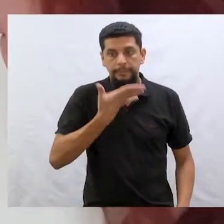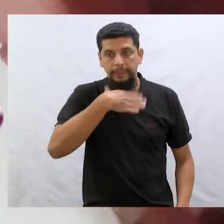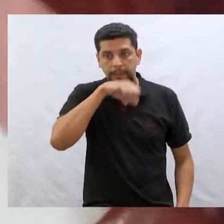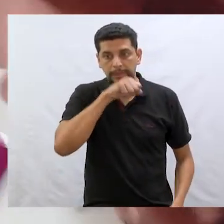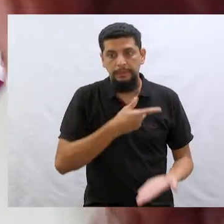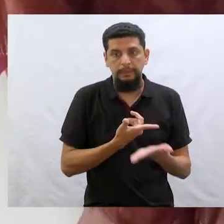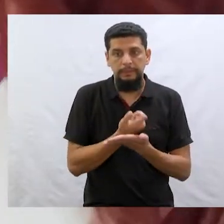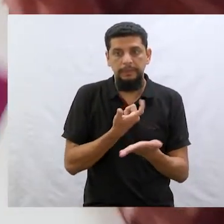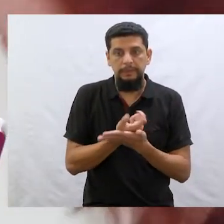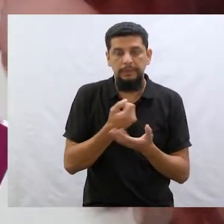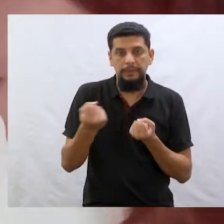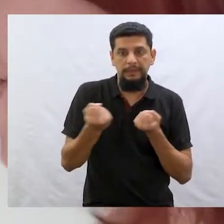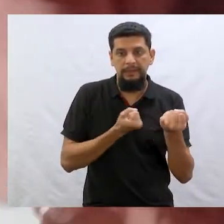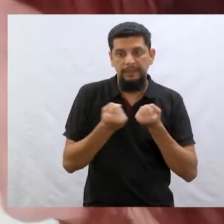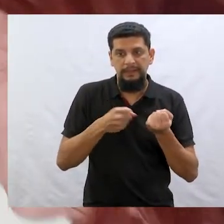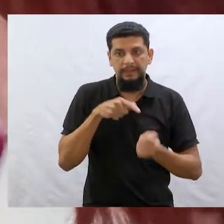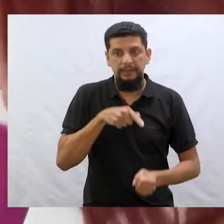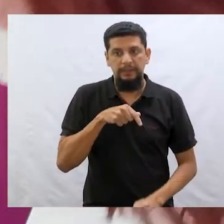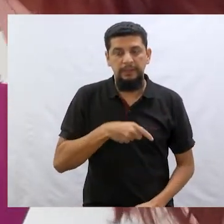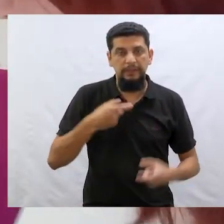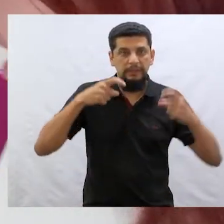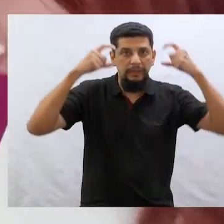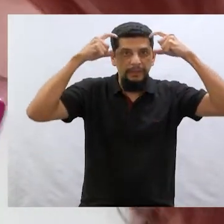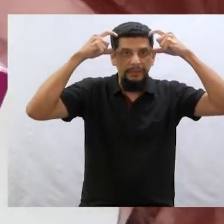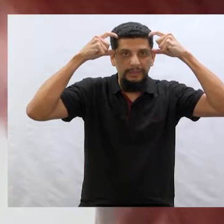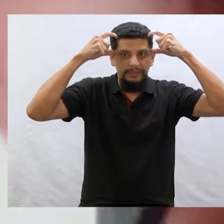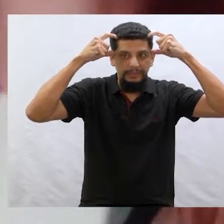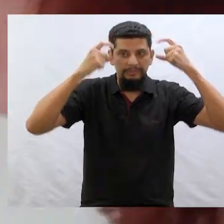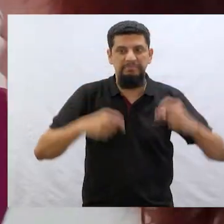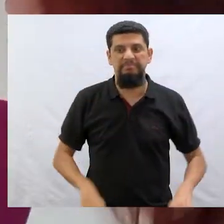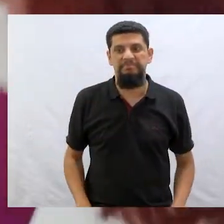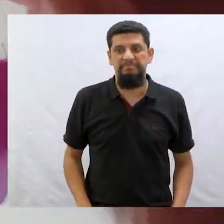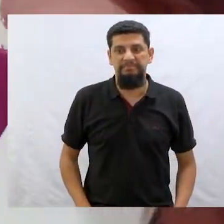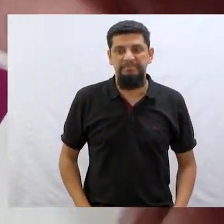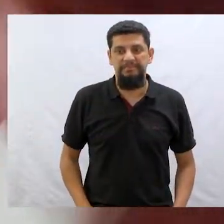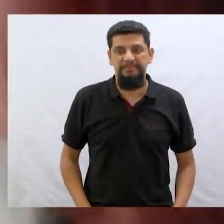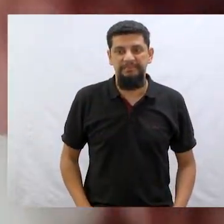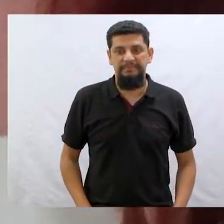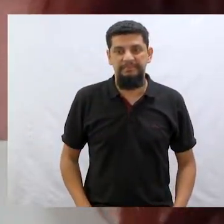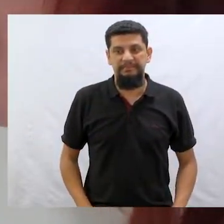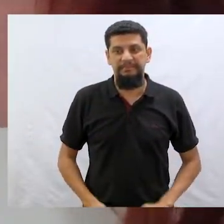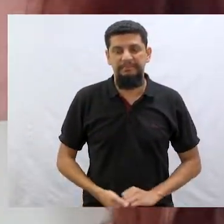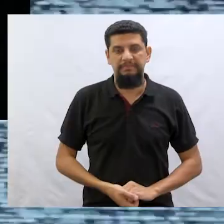Meu pai comprou um carro. Ele se chamou-se o Cachambó.